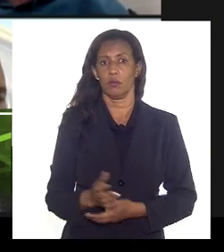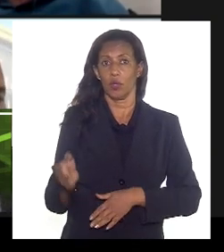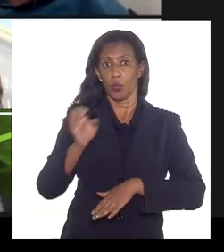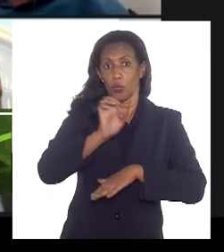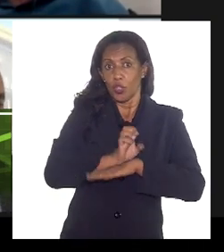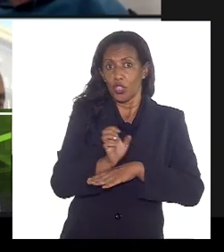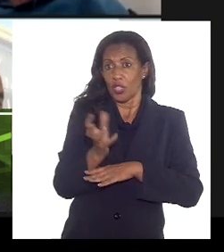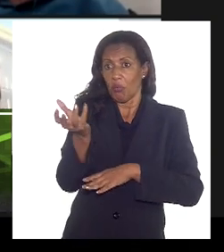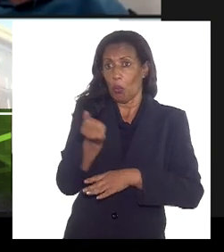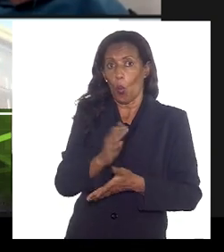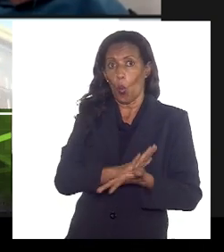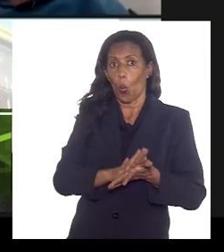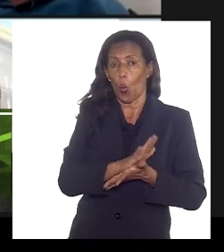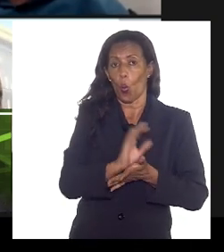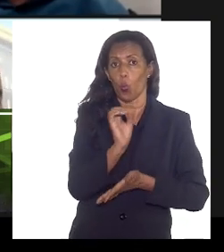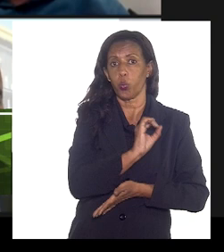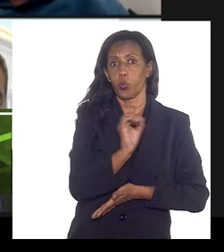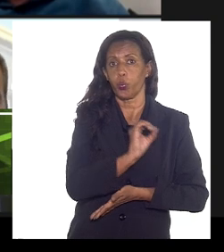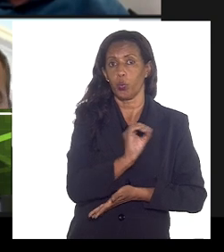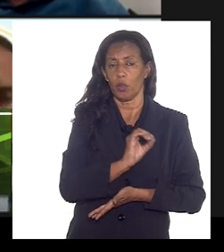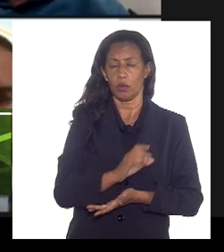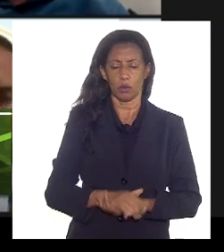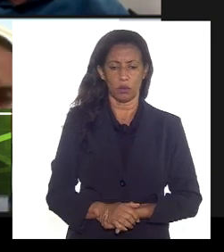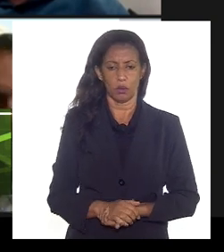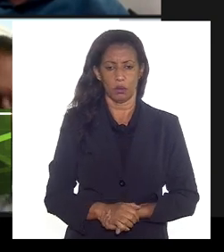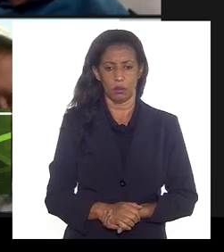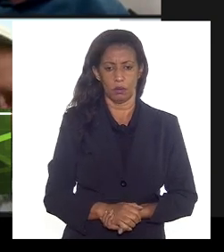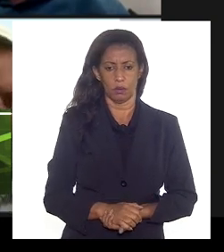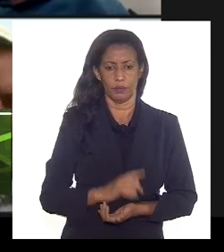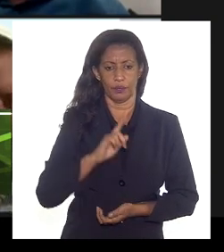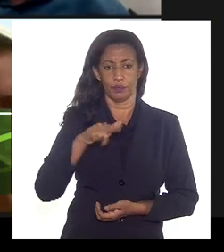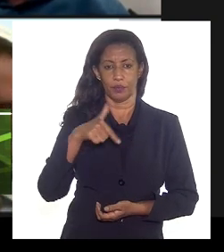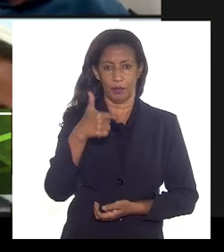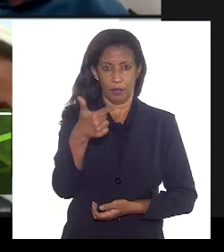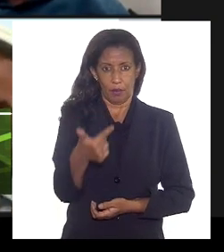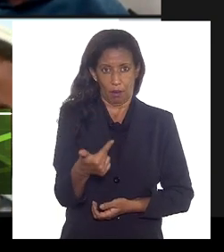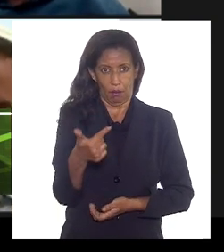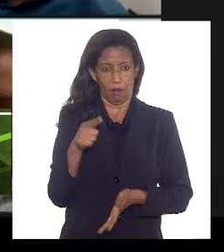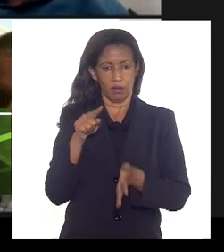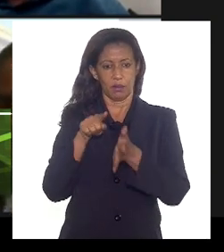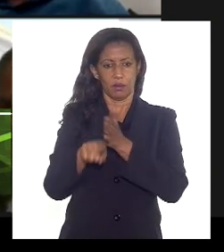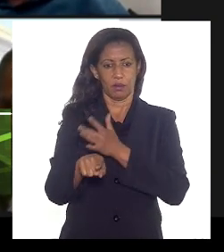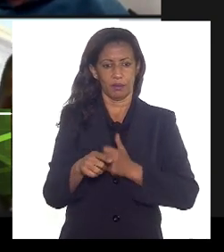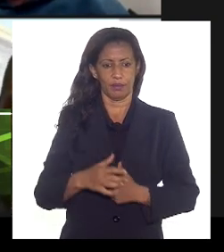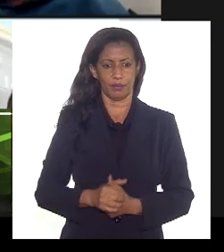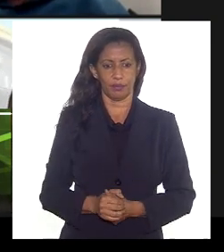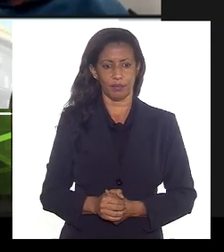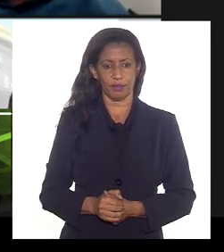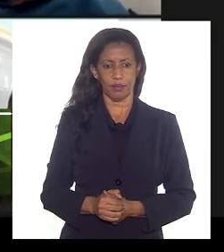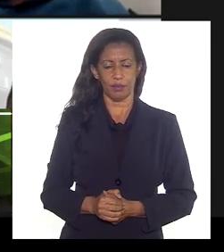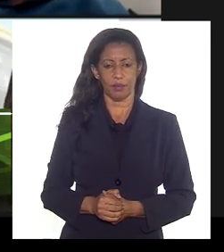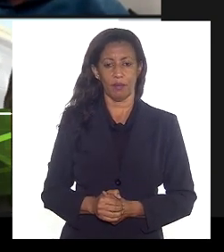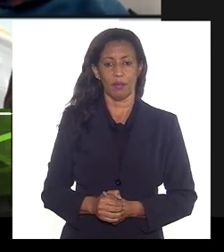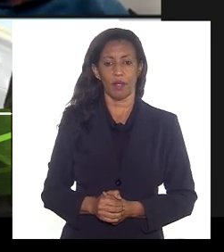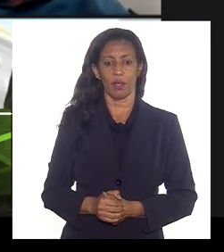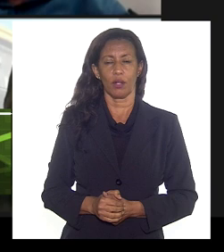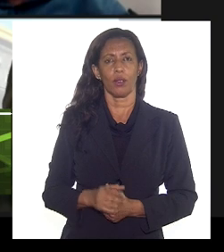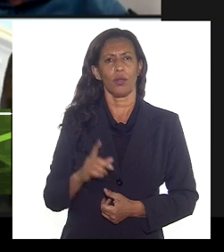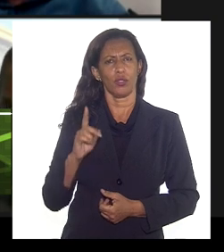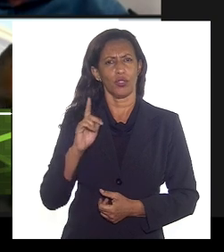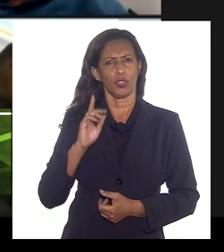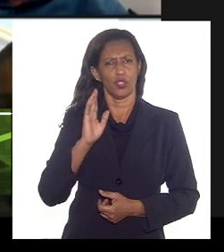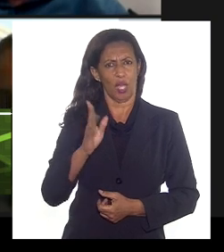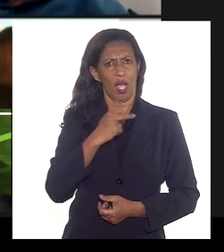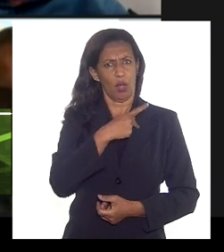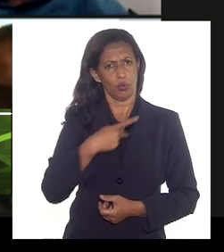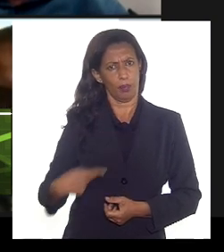fica sem ver nada disso aí. A segunda questão foi, inclusive, uma pergunta que o senhor